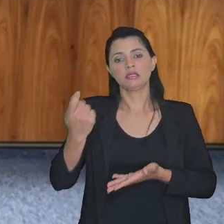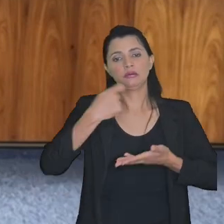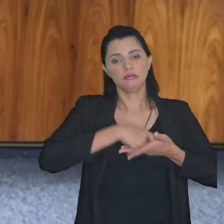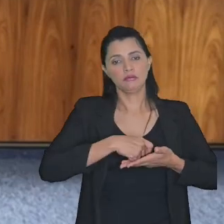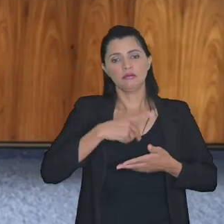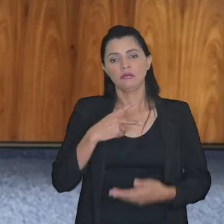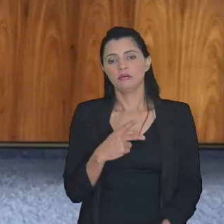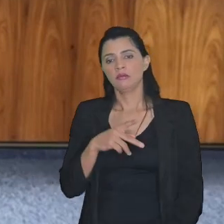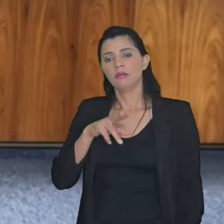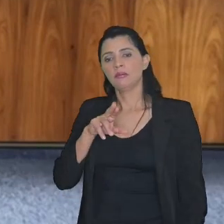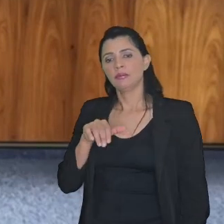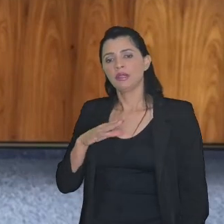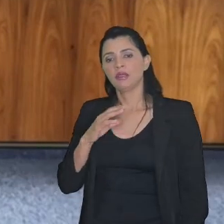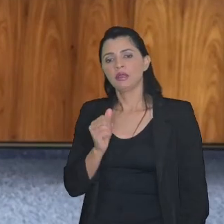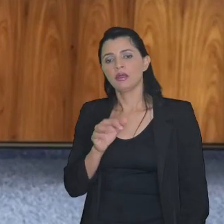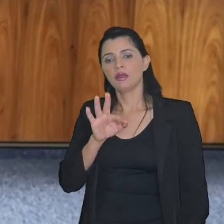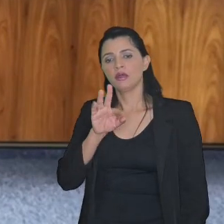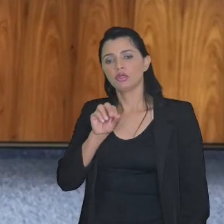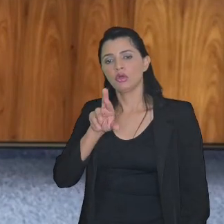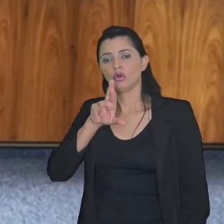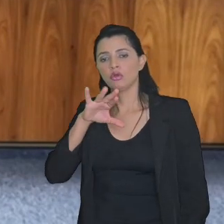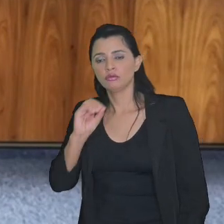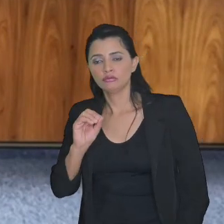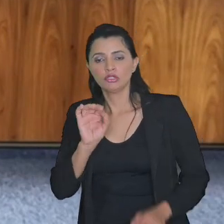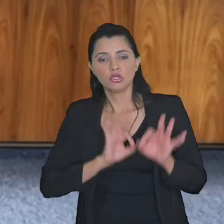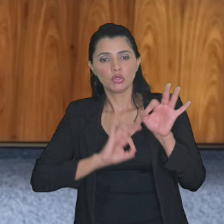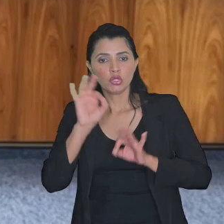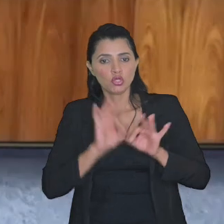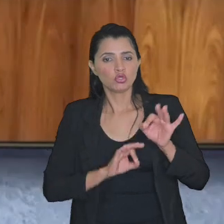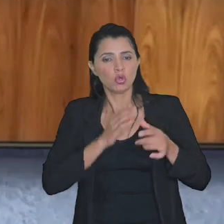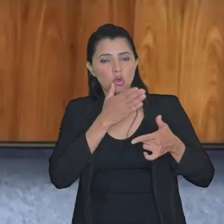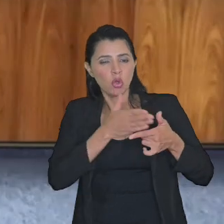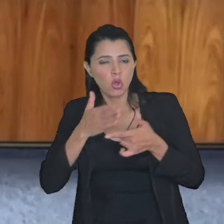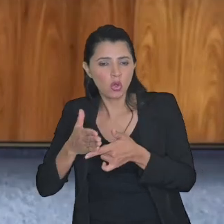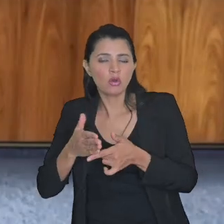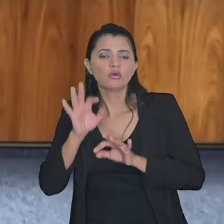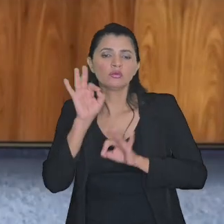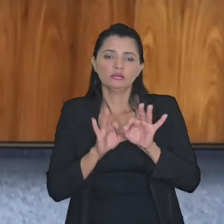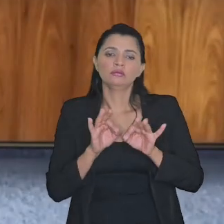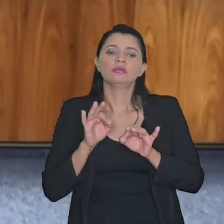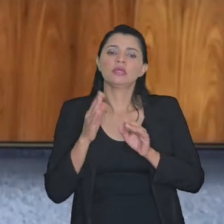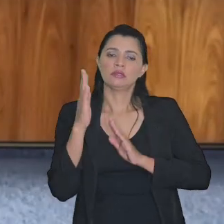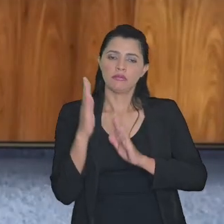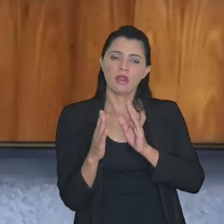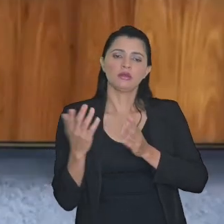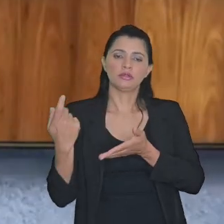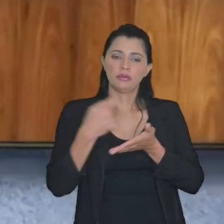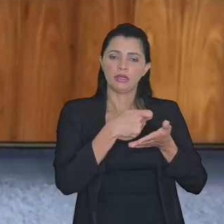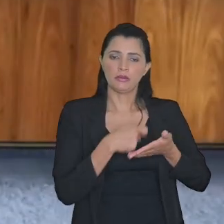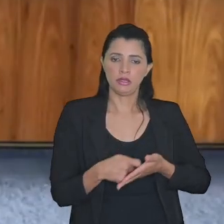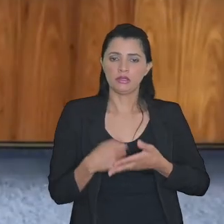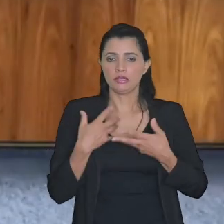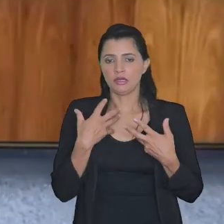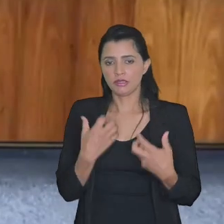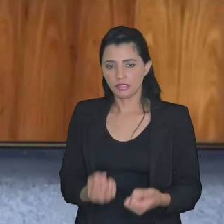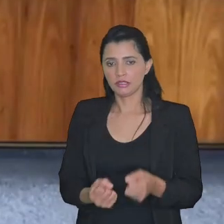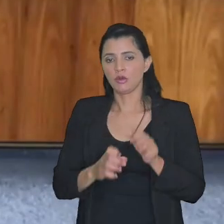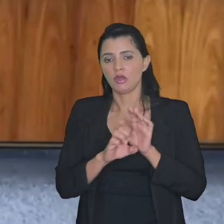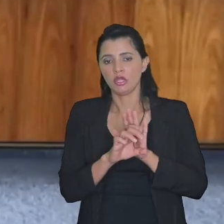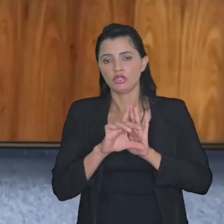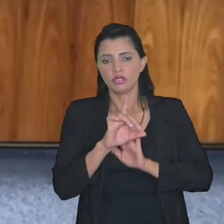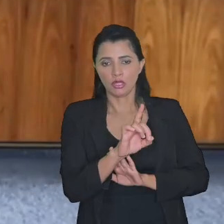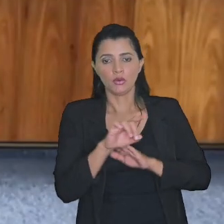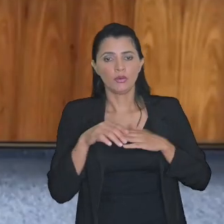então a gente formulou o escalonamento das parcelas considerando esses prazos de pagamento e a adesão a esses